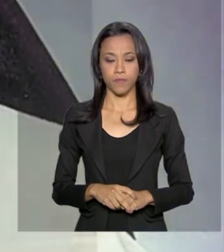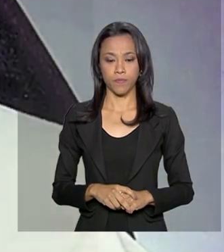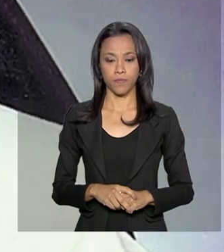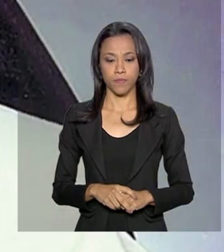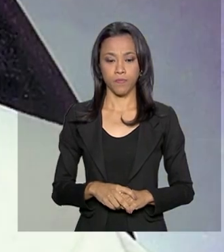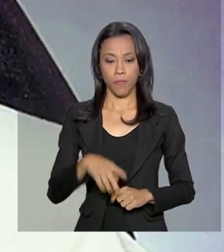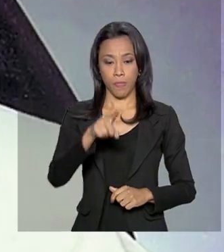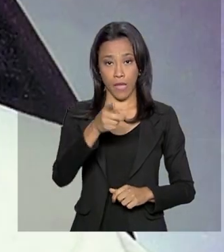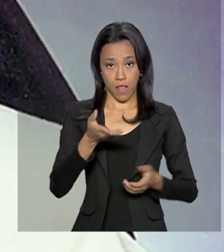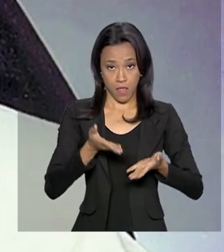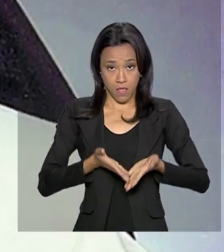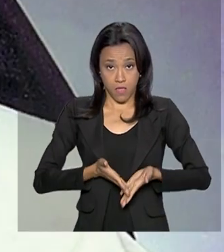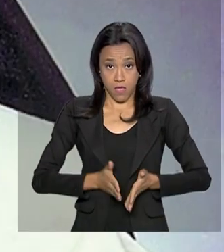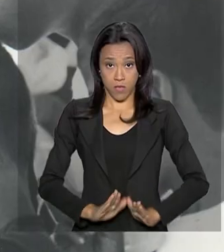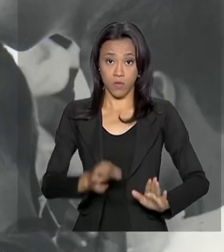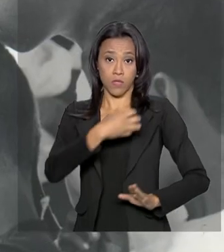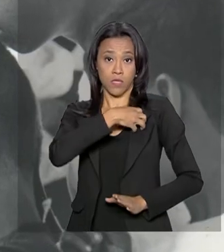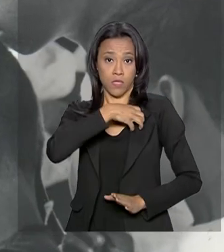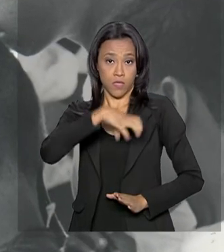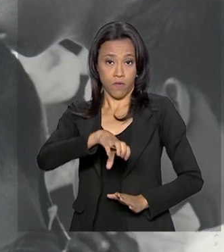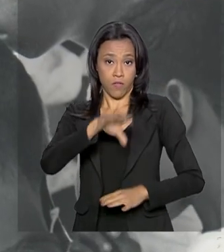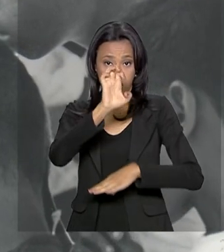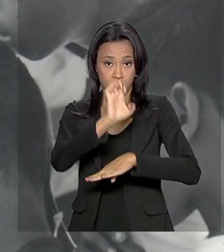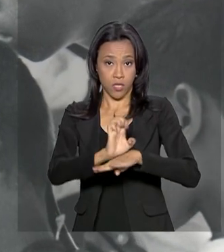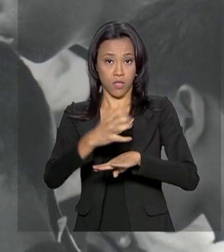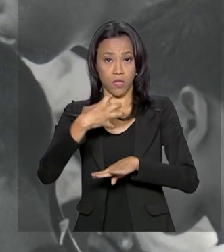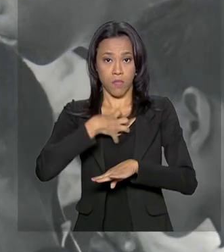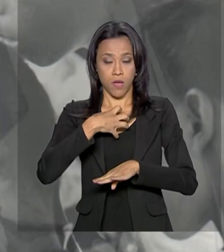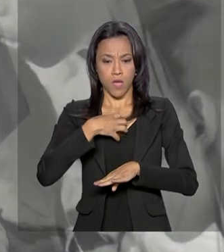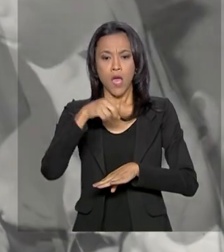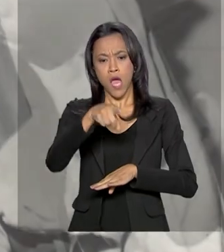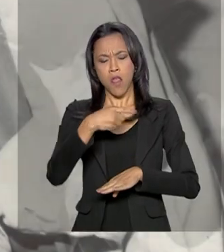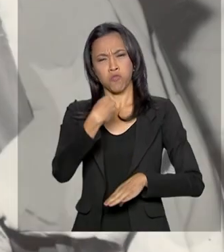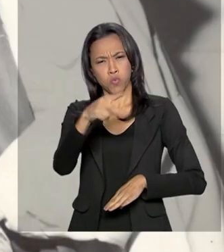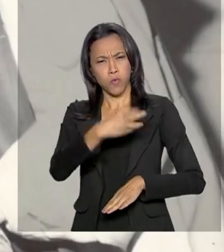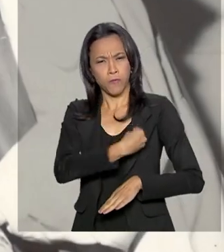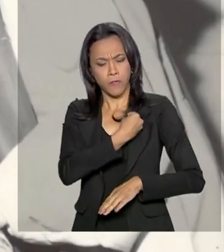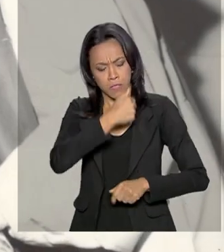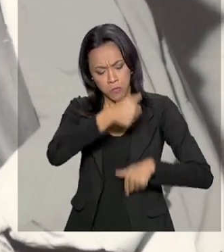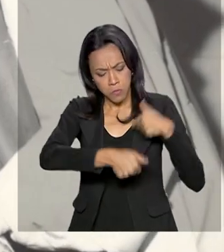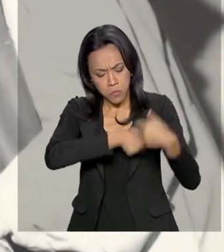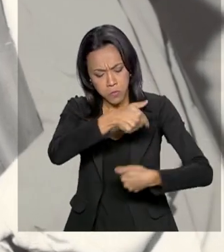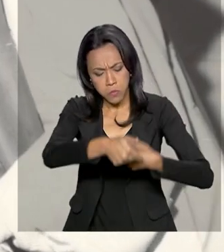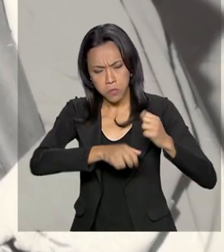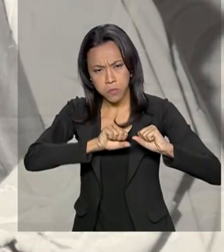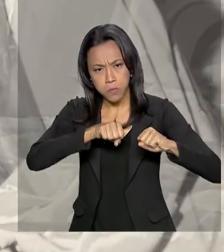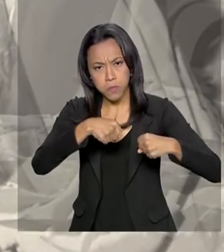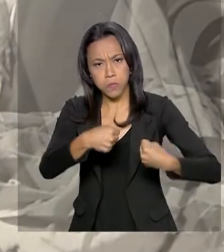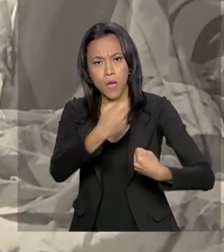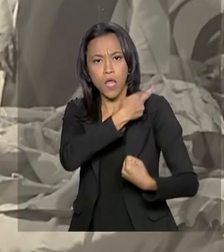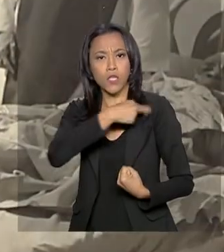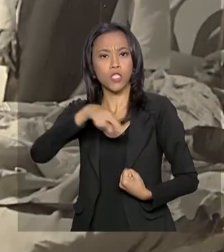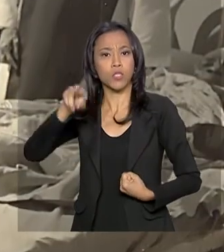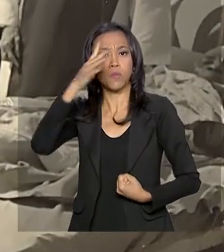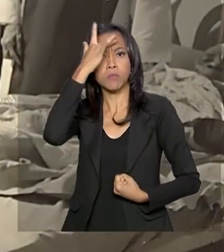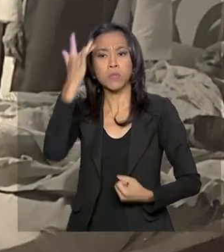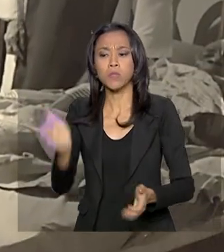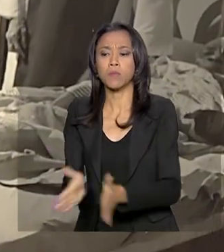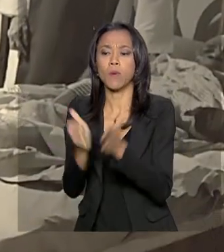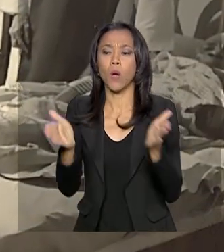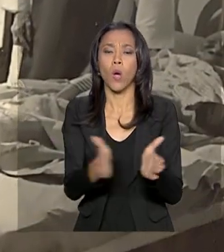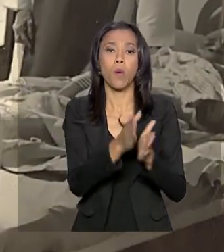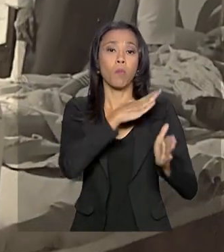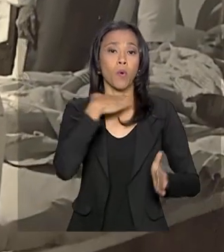Nascida em Salvador, na Bahia, Irmã Dulce dedicou a vida à religião e aos mais necessitados. Faleceu em